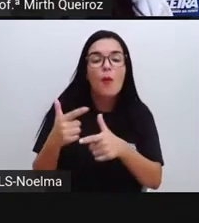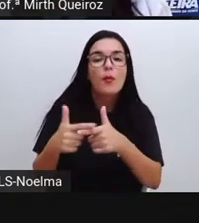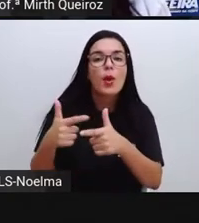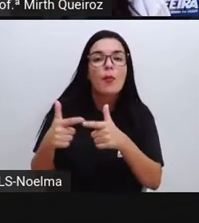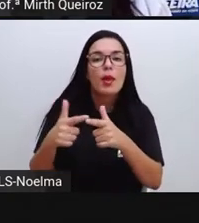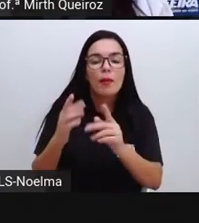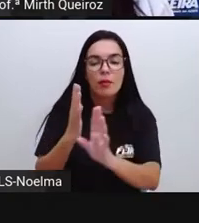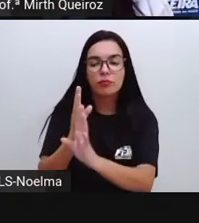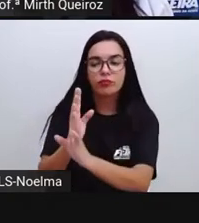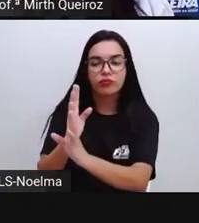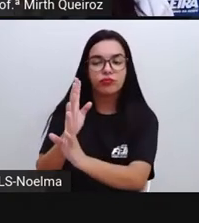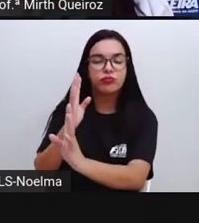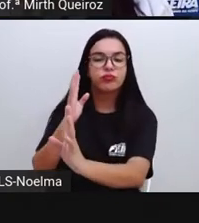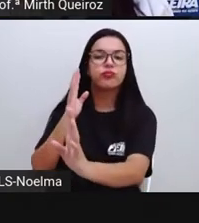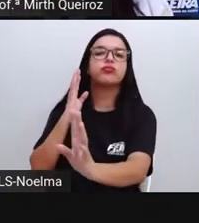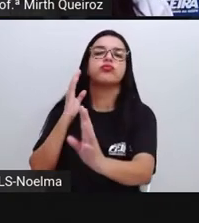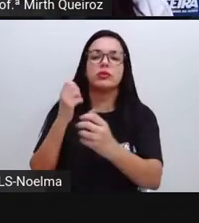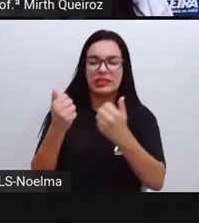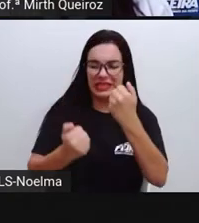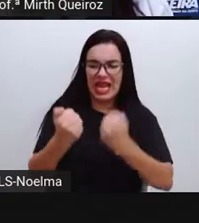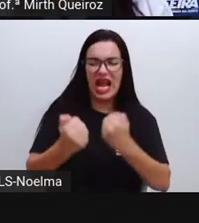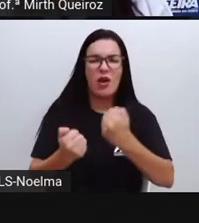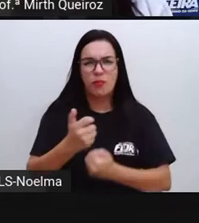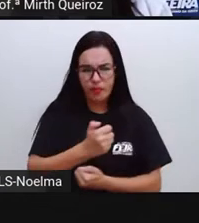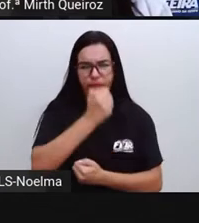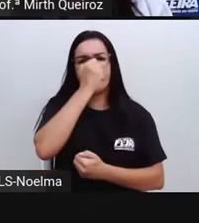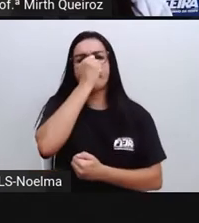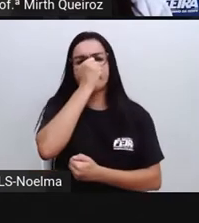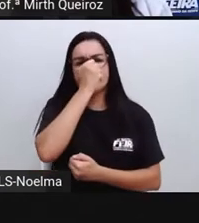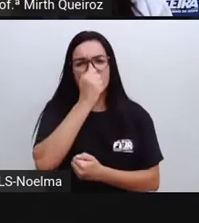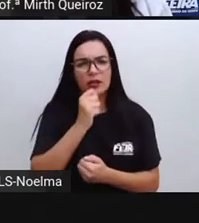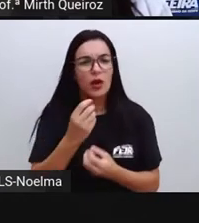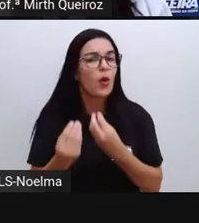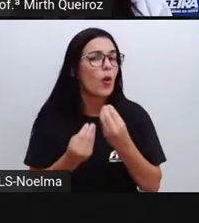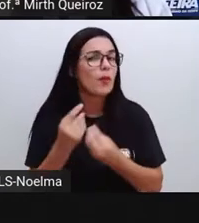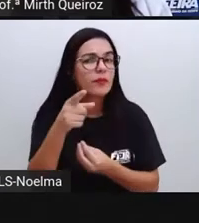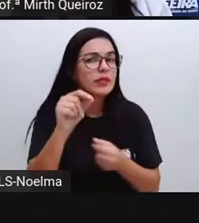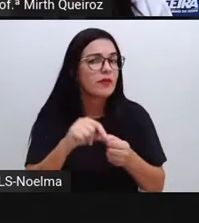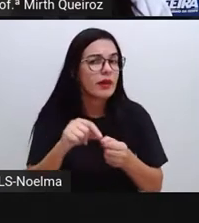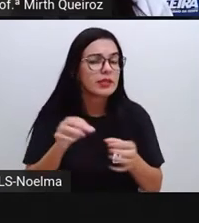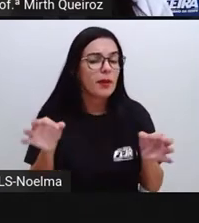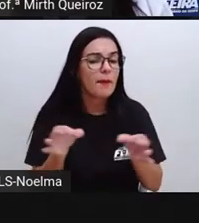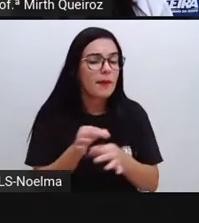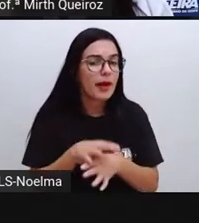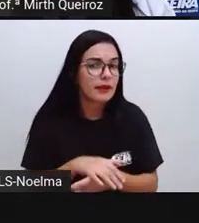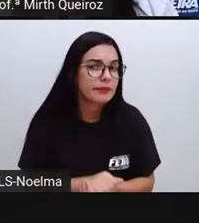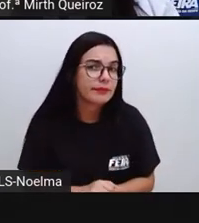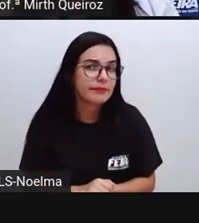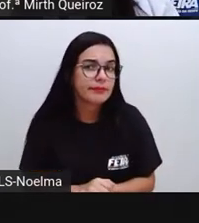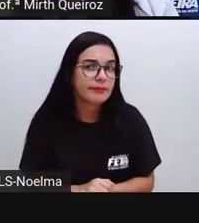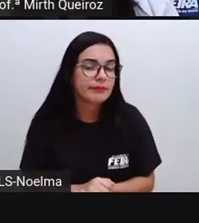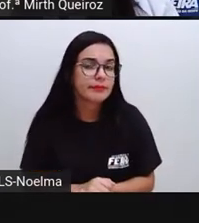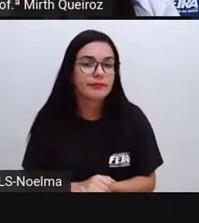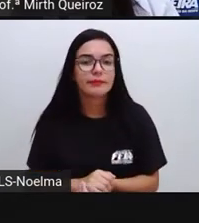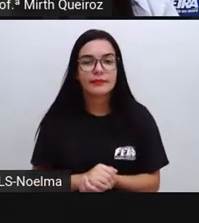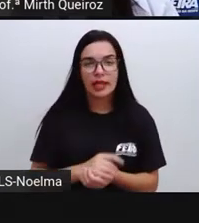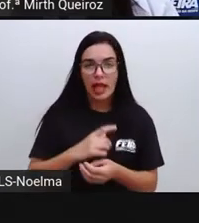vocês resolveriam esse problema de congestionamento que vai gerar também, consequentemente, né? Além do